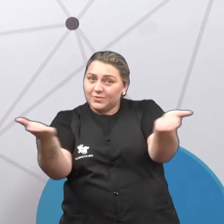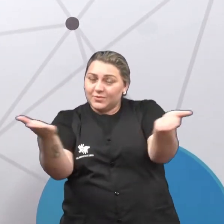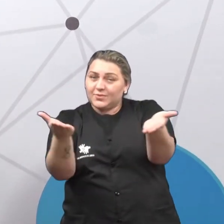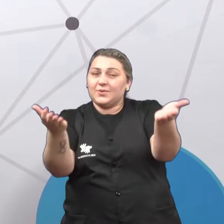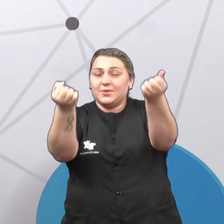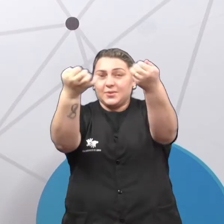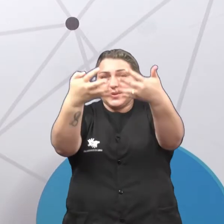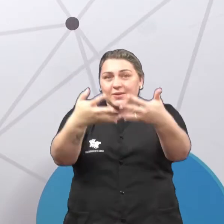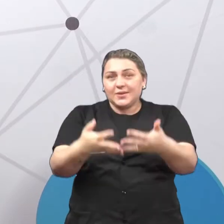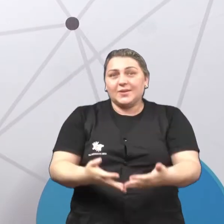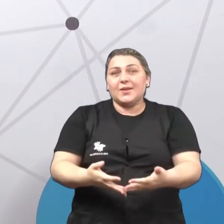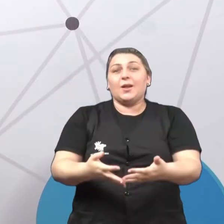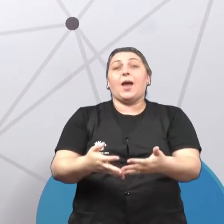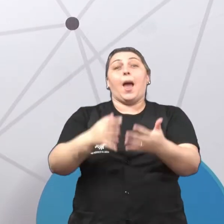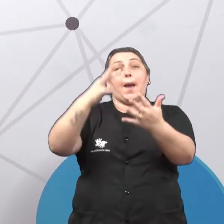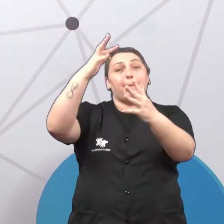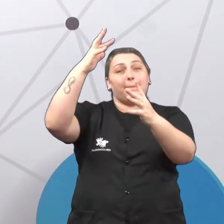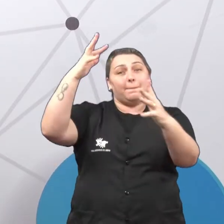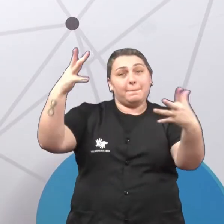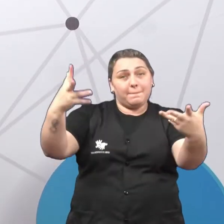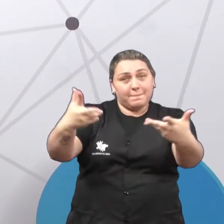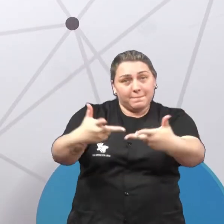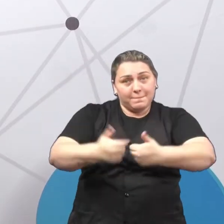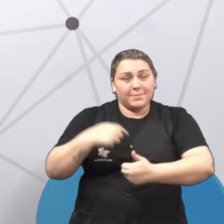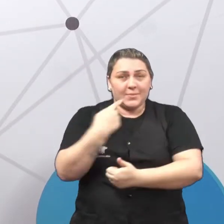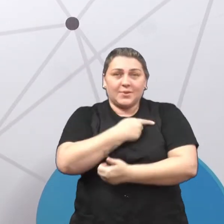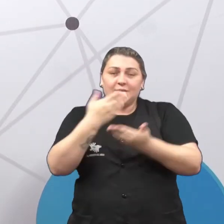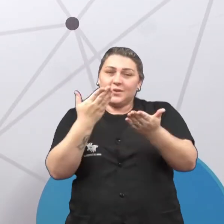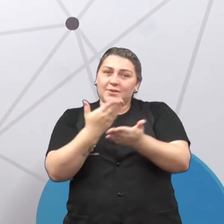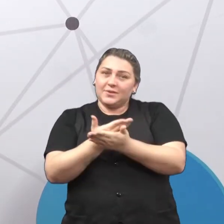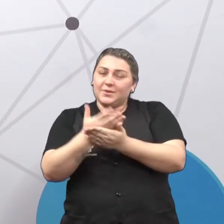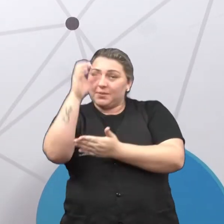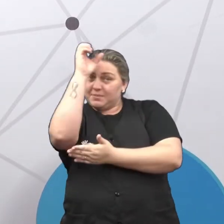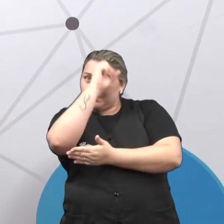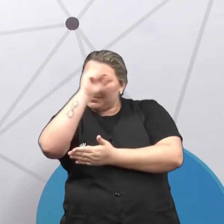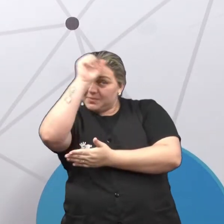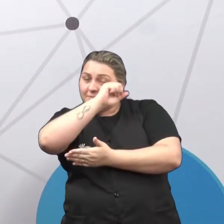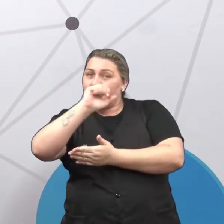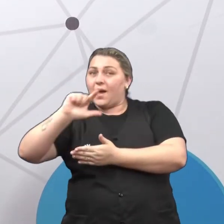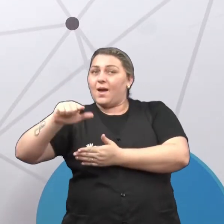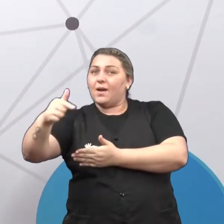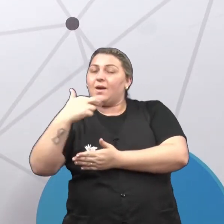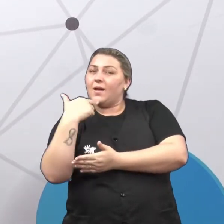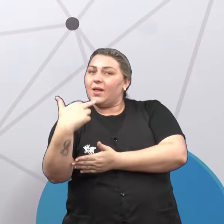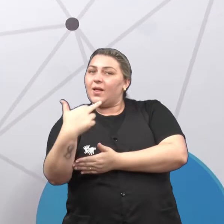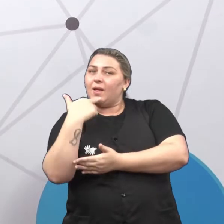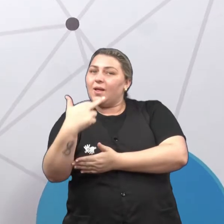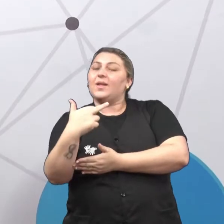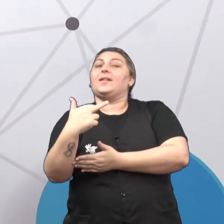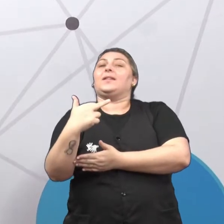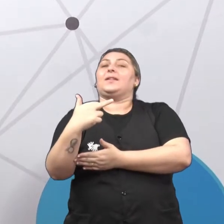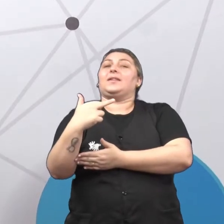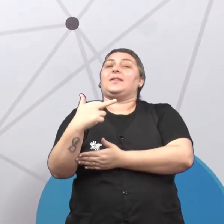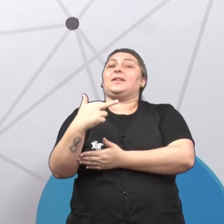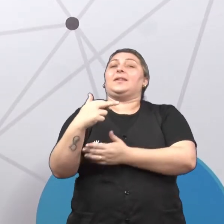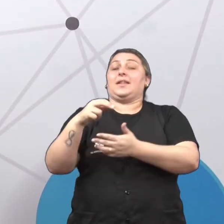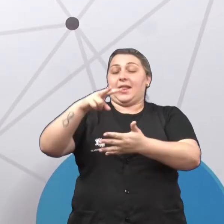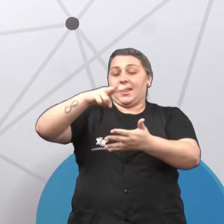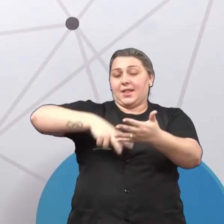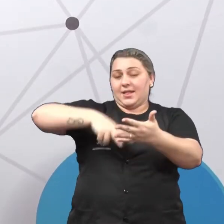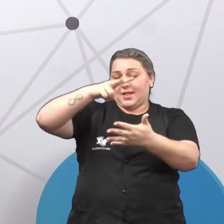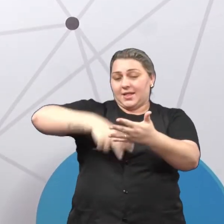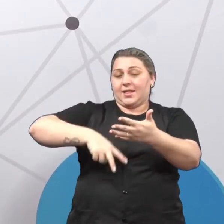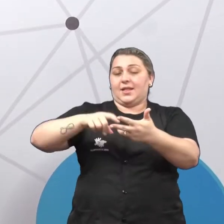comentar um pouquinho sobre uma das habilidades que a gente estuda quando vai aprender uma língua estrangeira. São quatro habilidades, né? Que é ler,